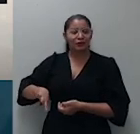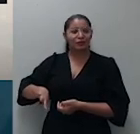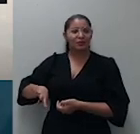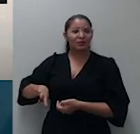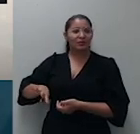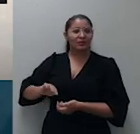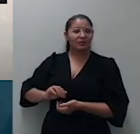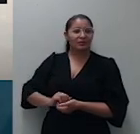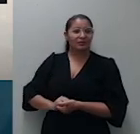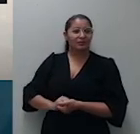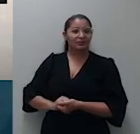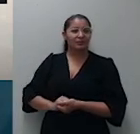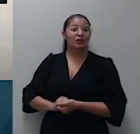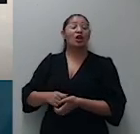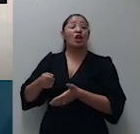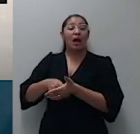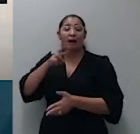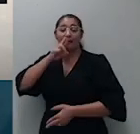exarada